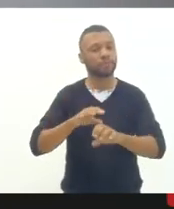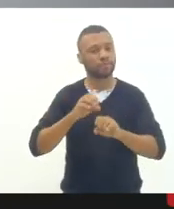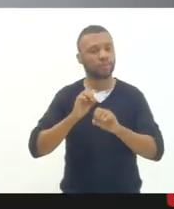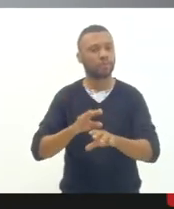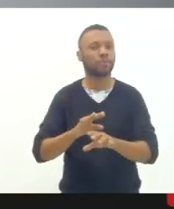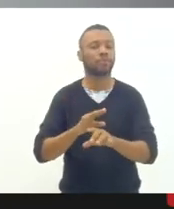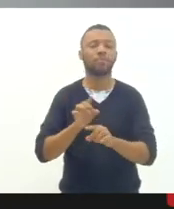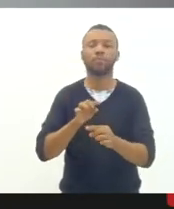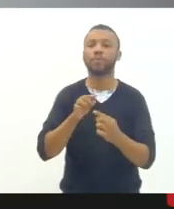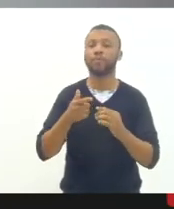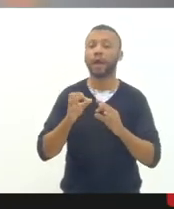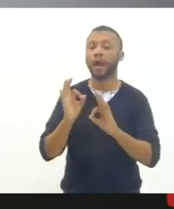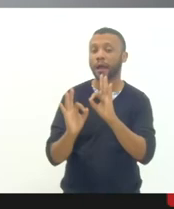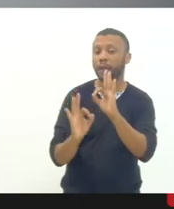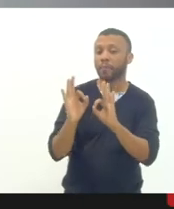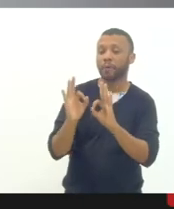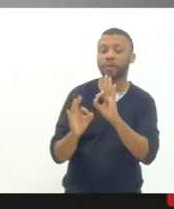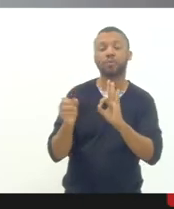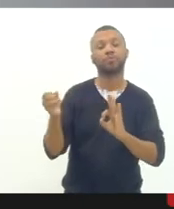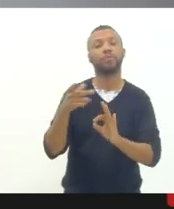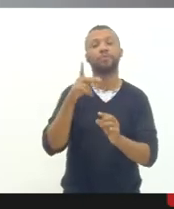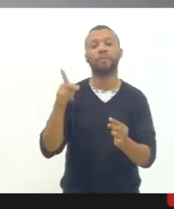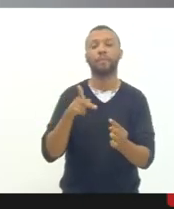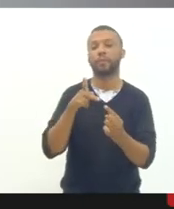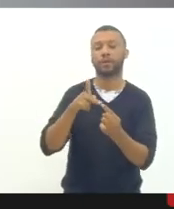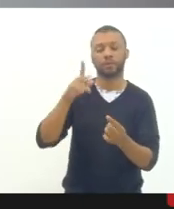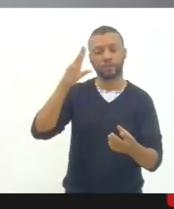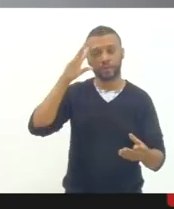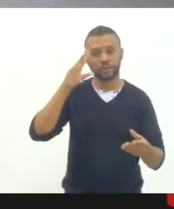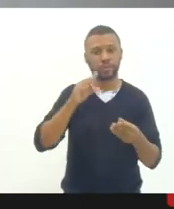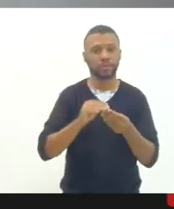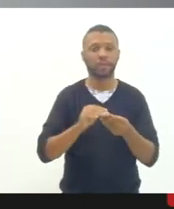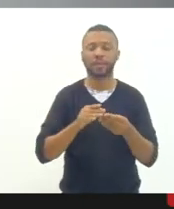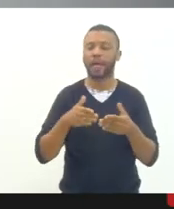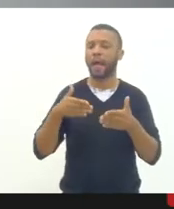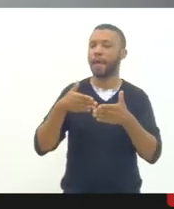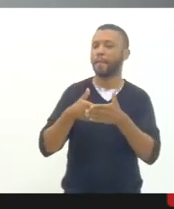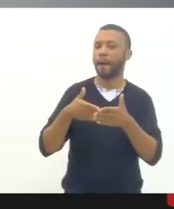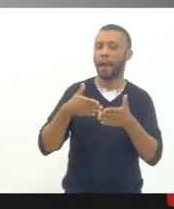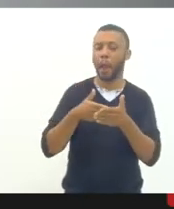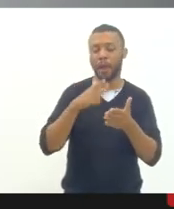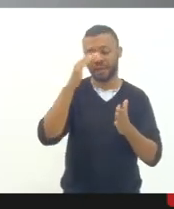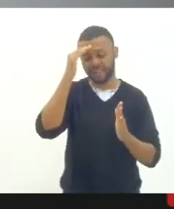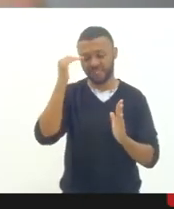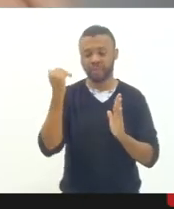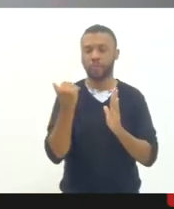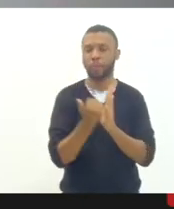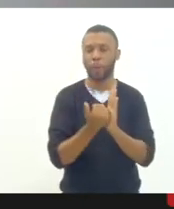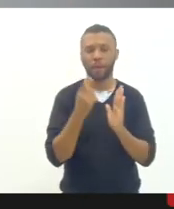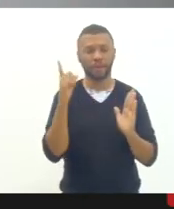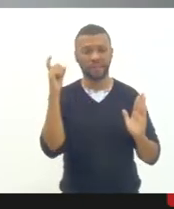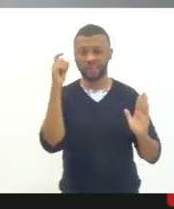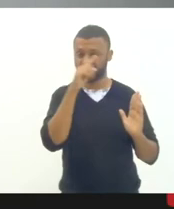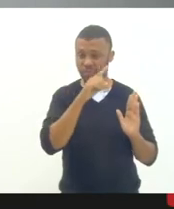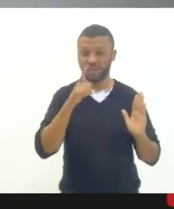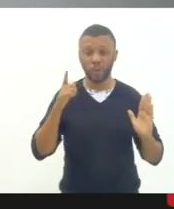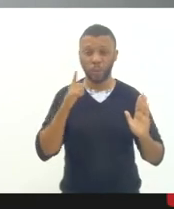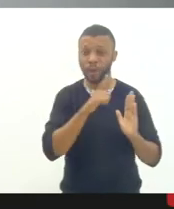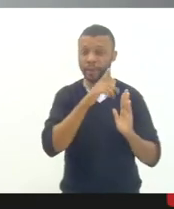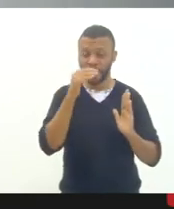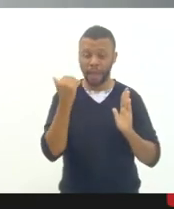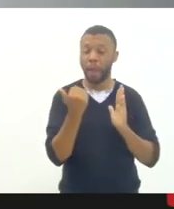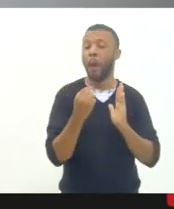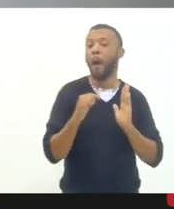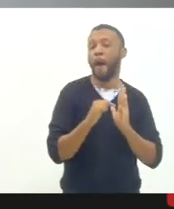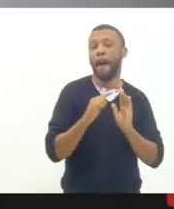de um novo plano que entenda as dificuldades de cumprimento desse mas que não por isso não seja usado para a nossa